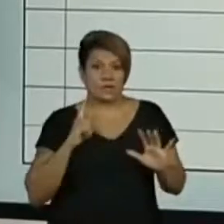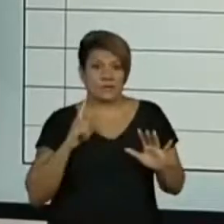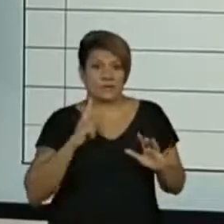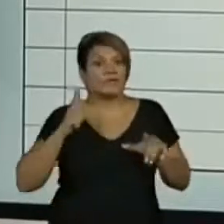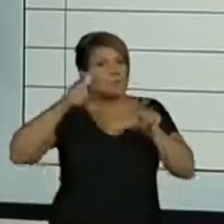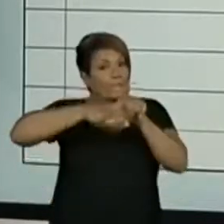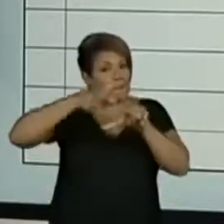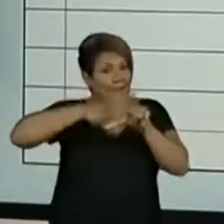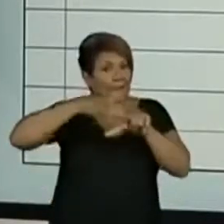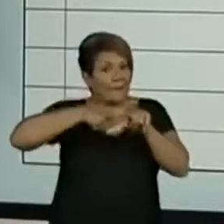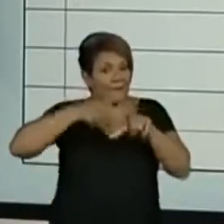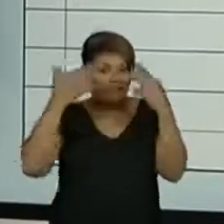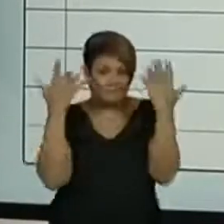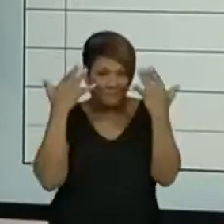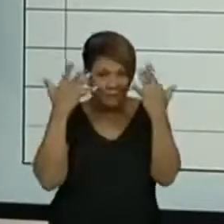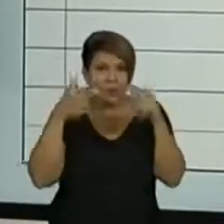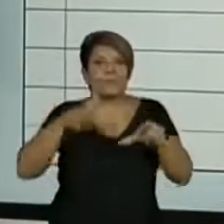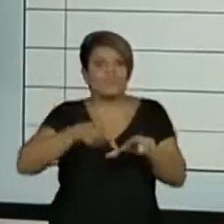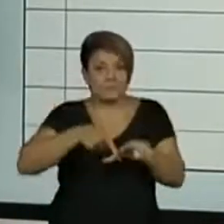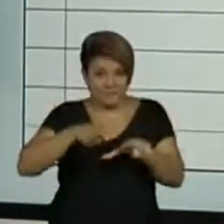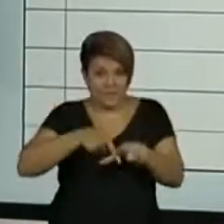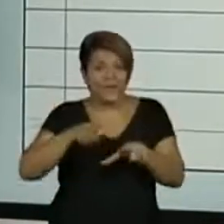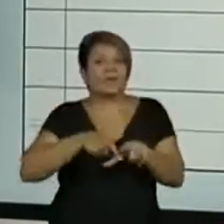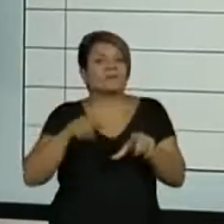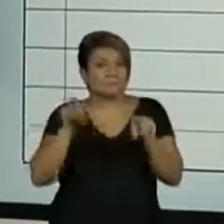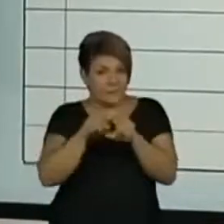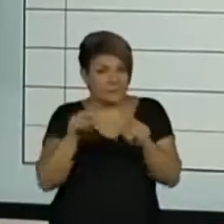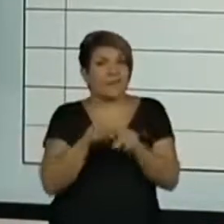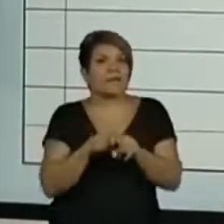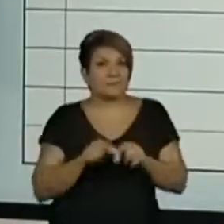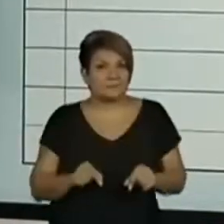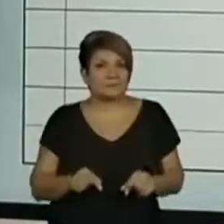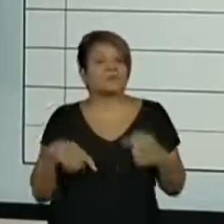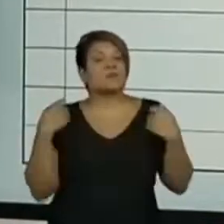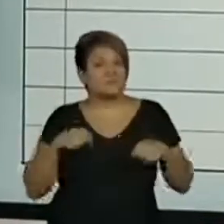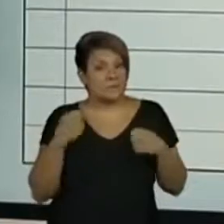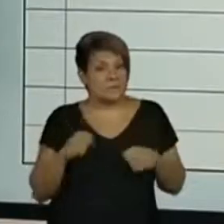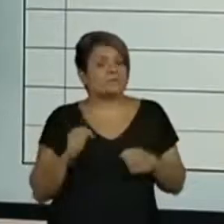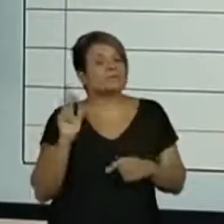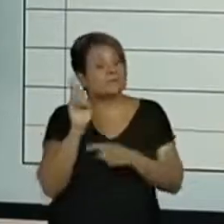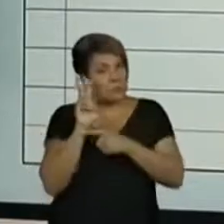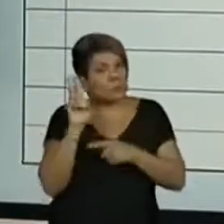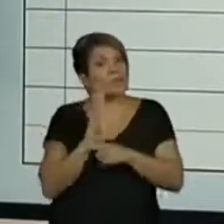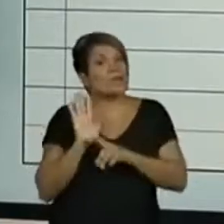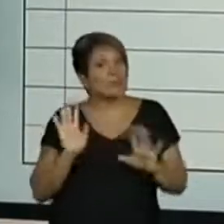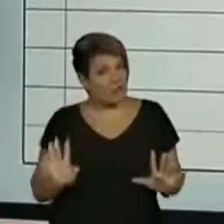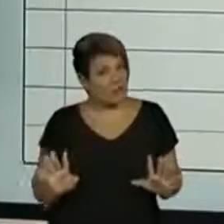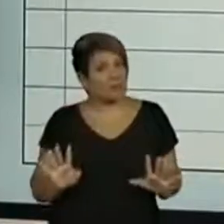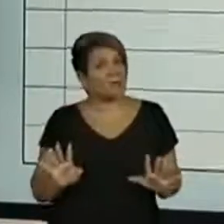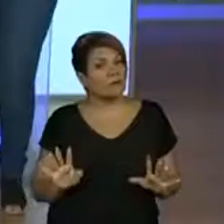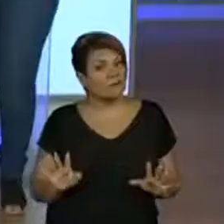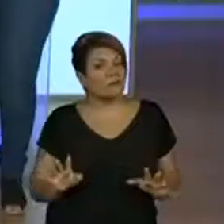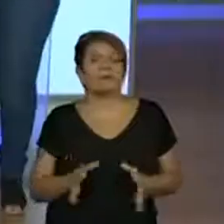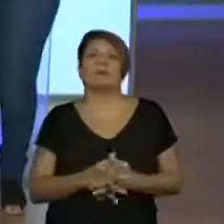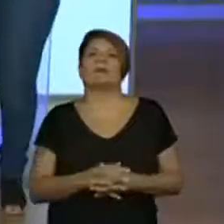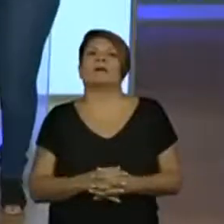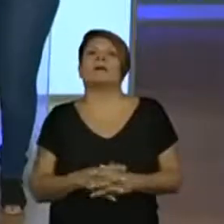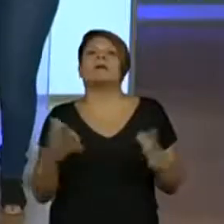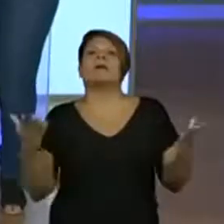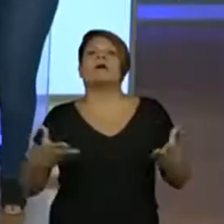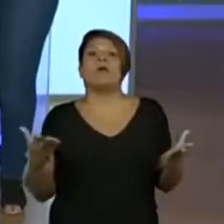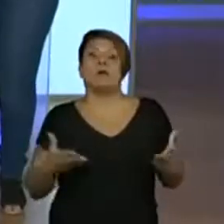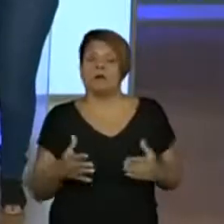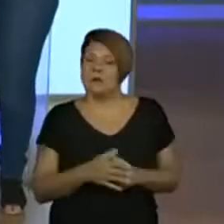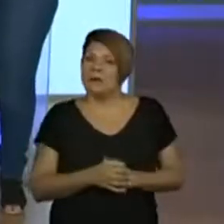mãos. A gente também tem as unhas dos pés, que também devem ser tão bem cuidadas quanto as das mãos. Sim. E agora?